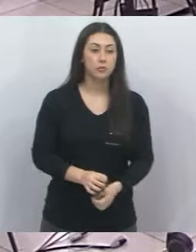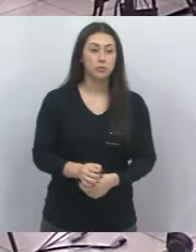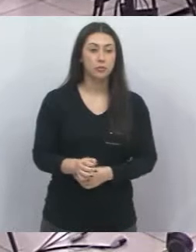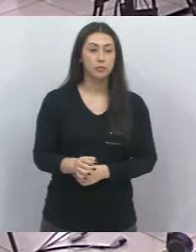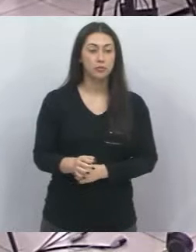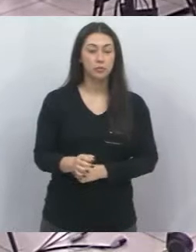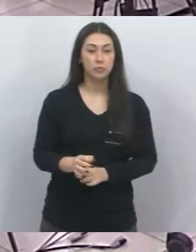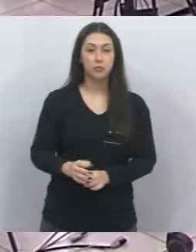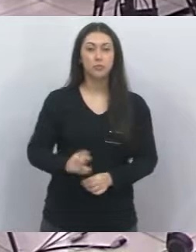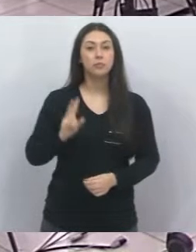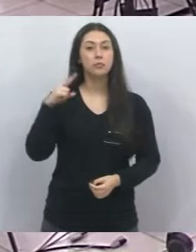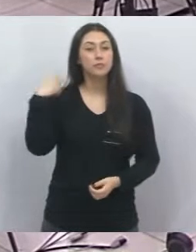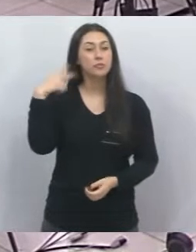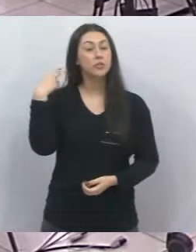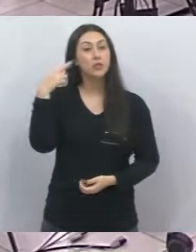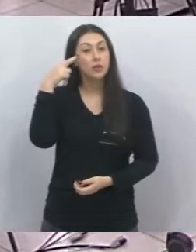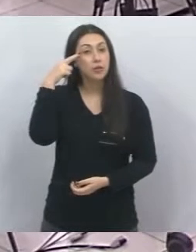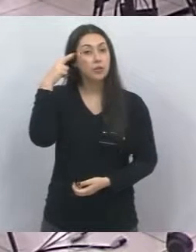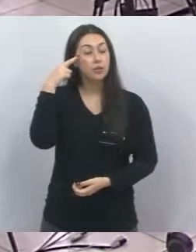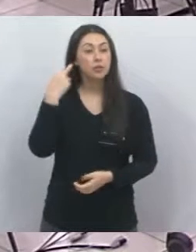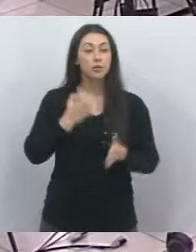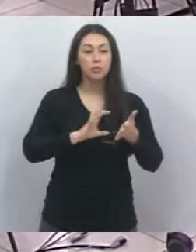Vereador Roninha, podemos.